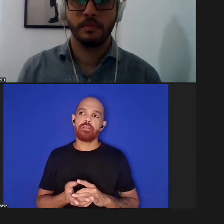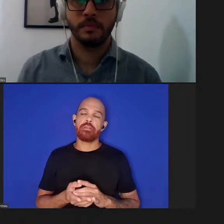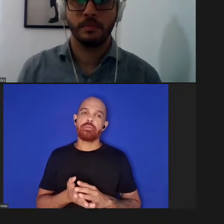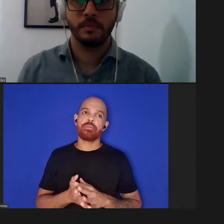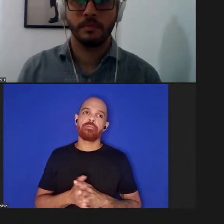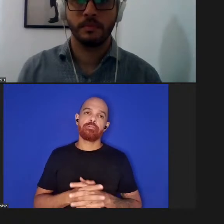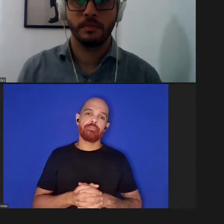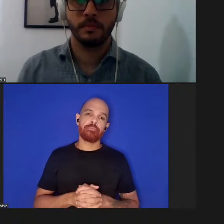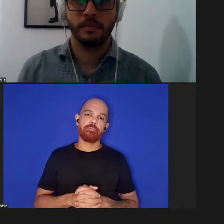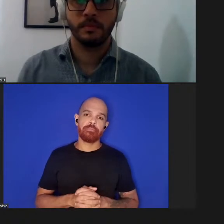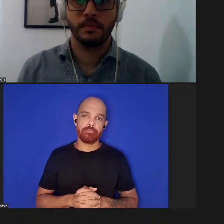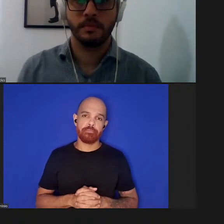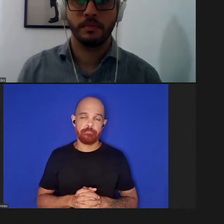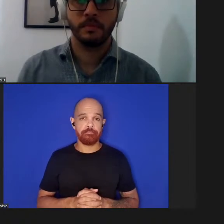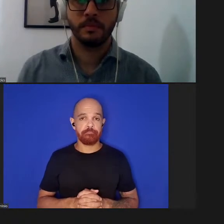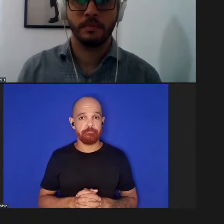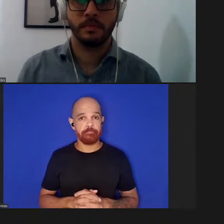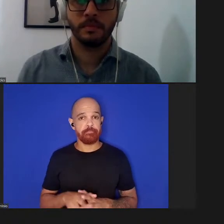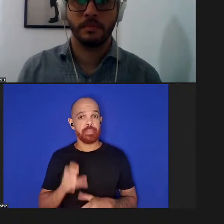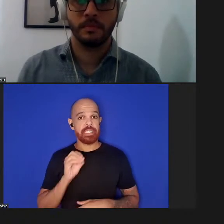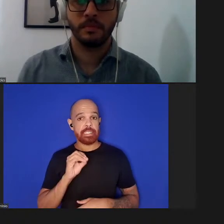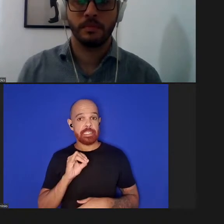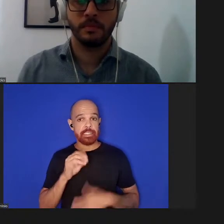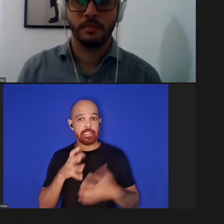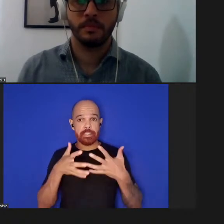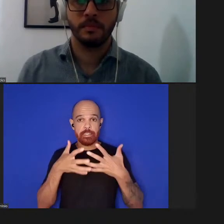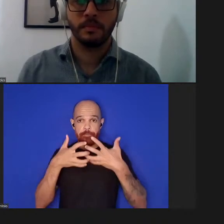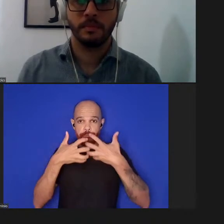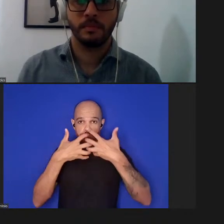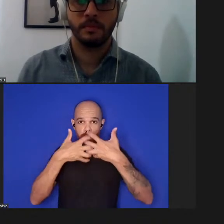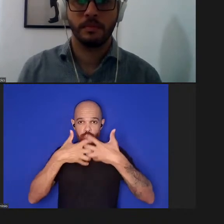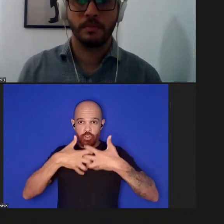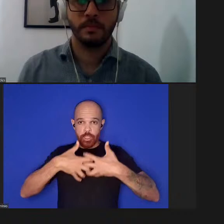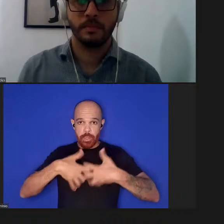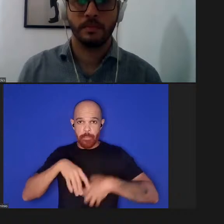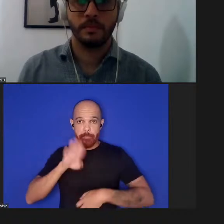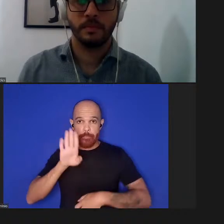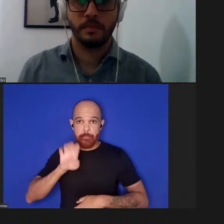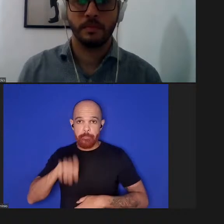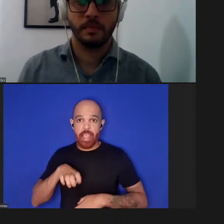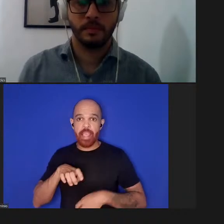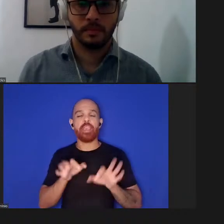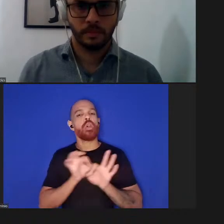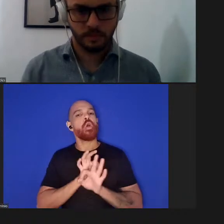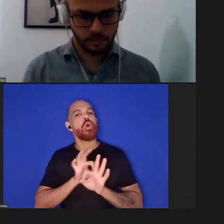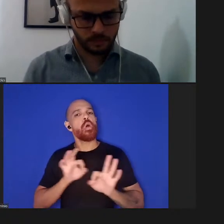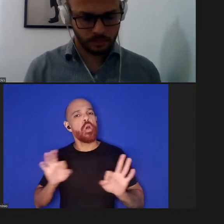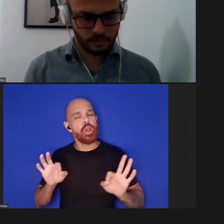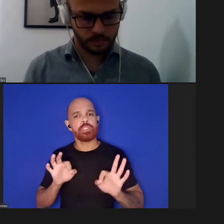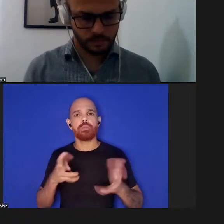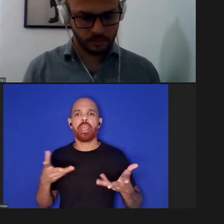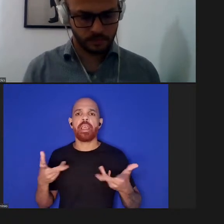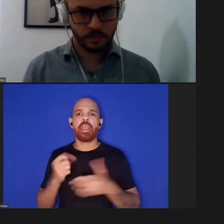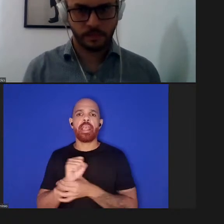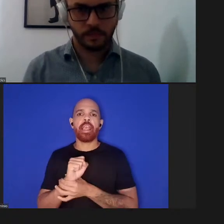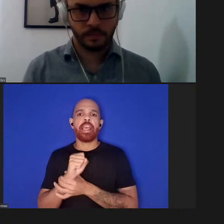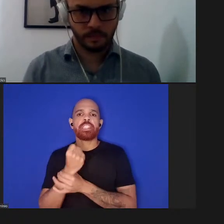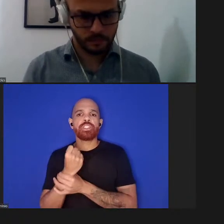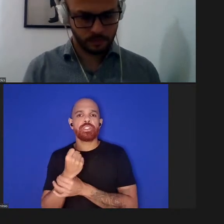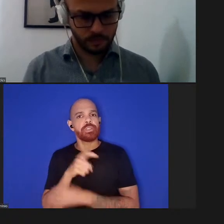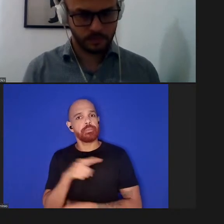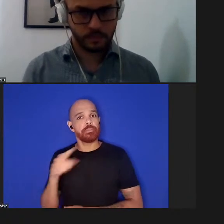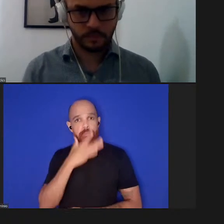se funciona bem ótimo é uma excelente garantia de que pessoas